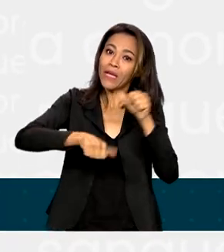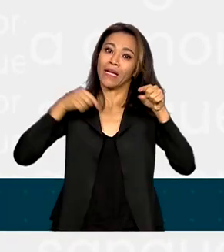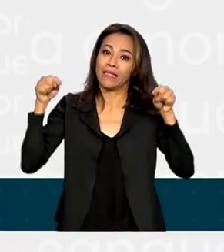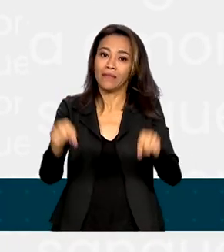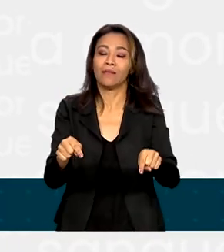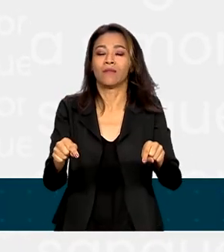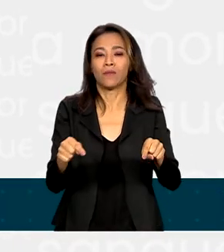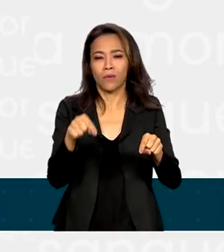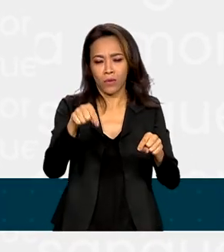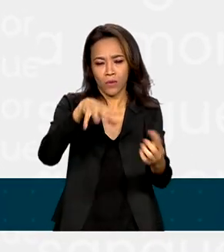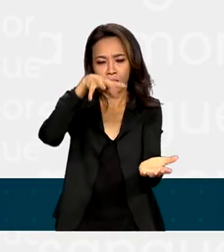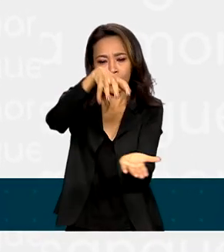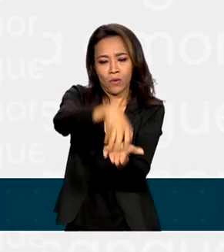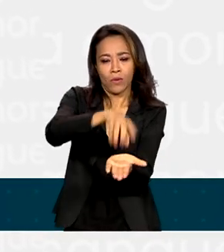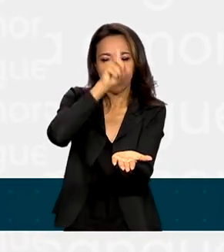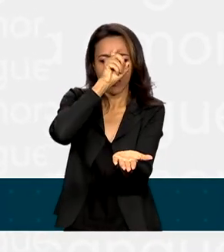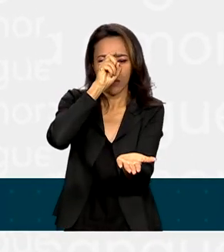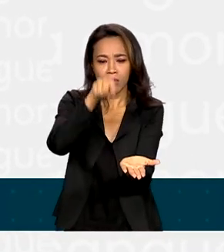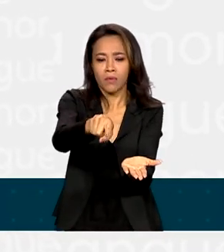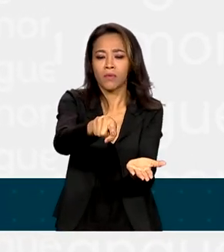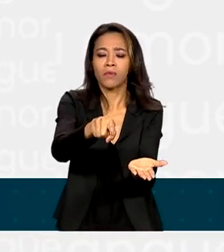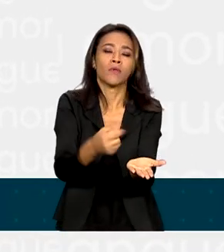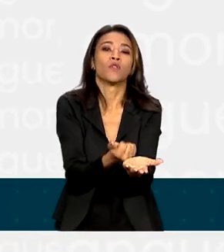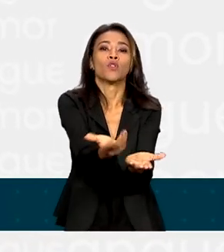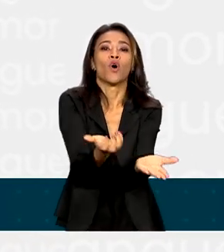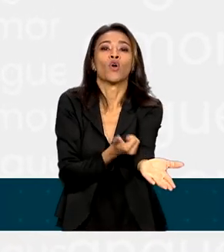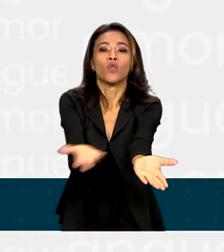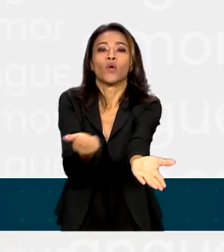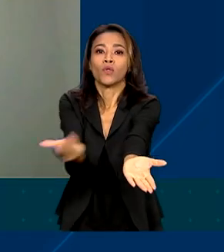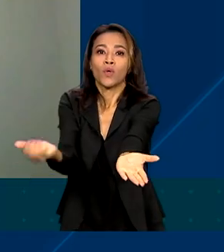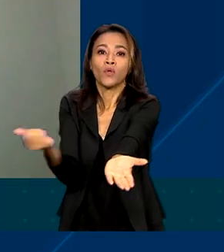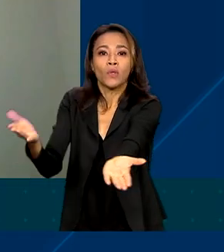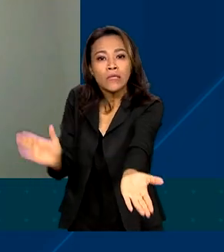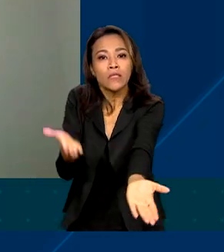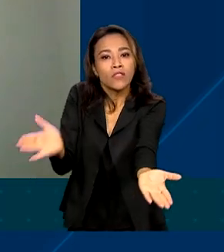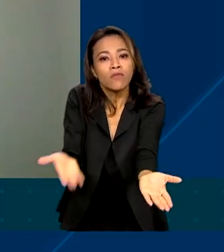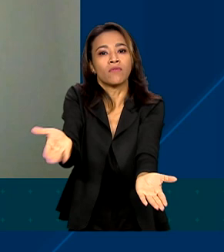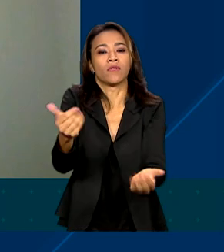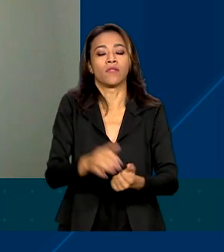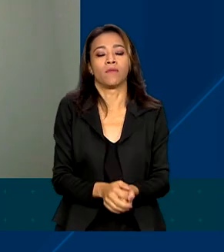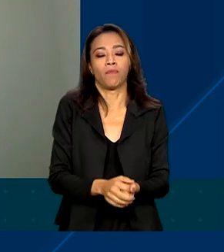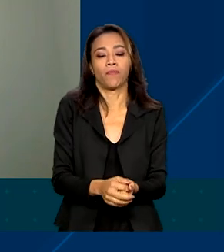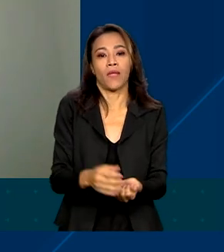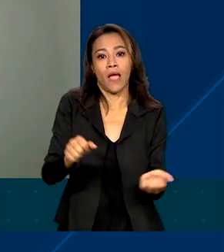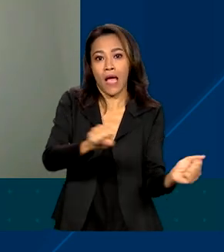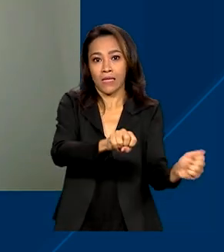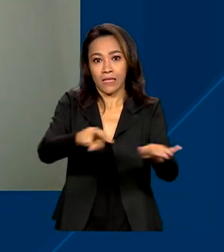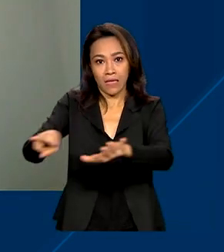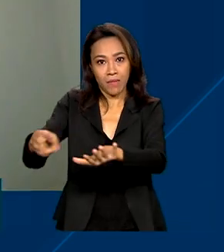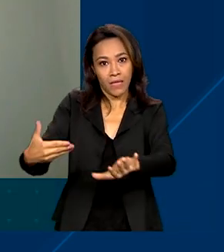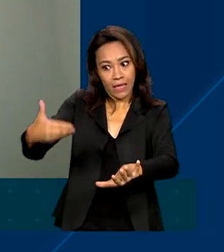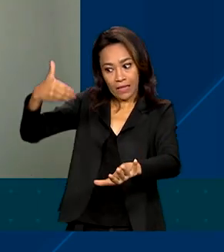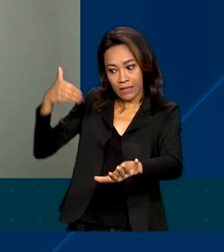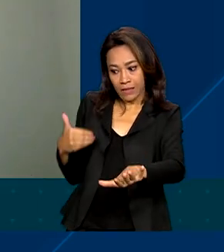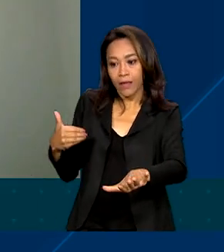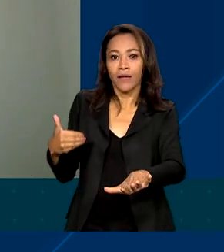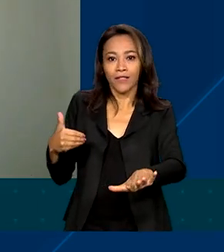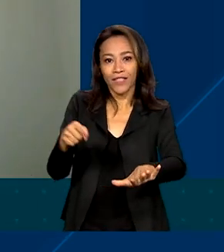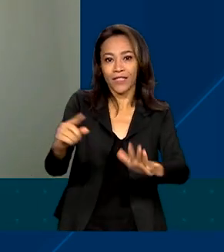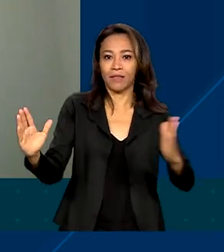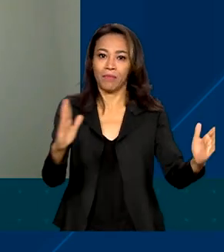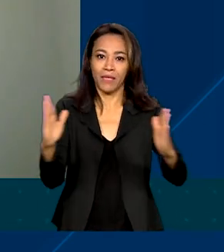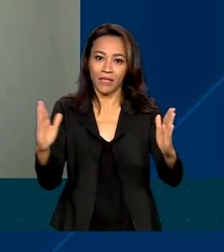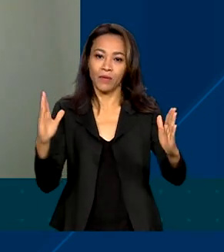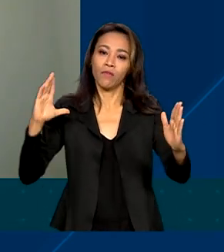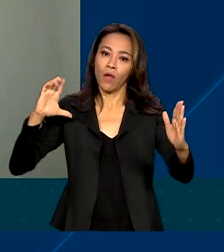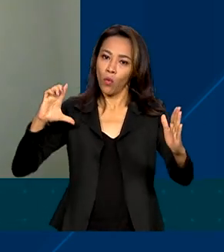fazem a campanha Doi Recomeços, Doi Sangue. A semana que antecede, a gente já começa a sentir uma baixa